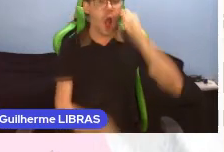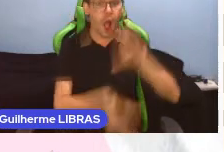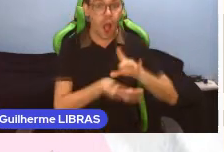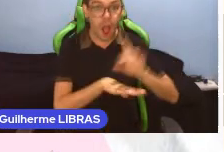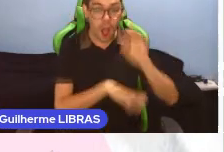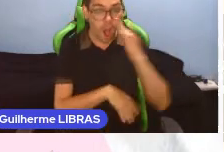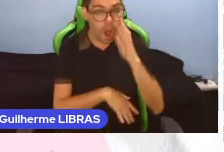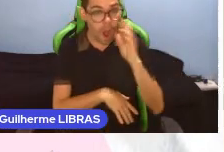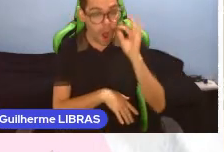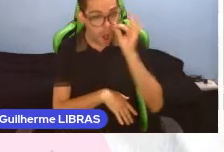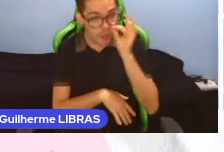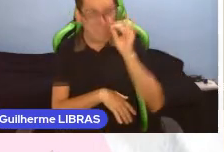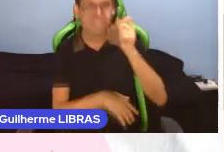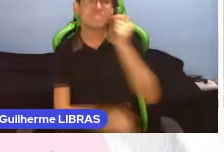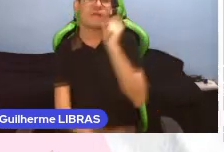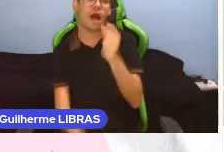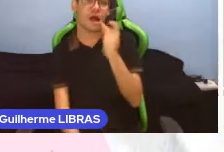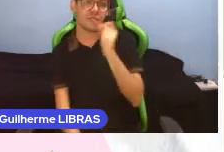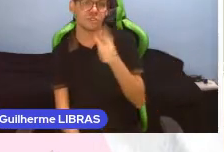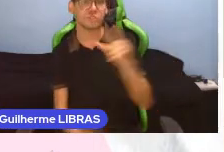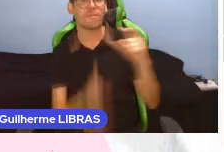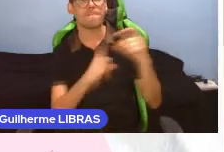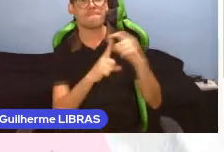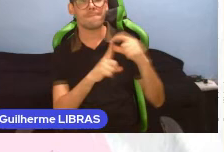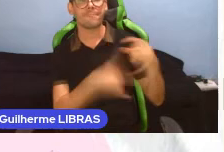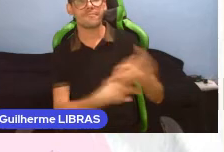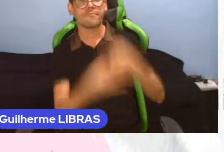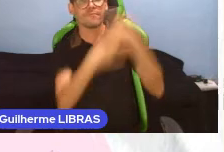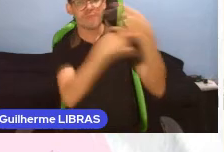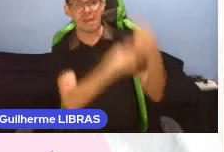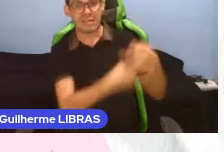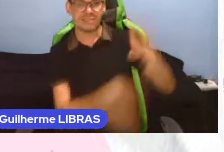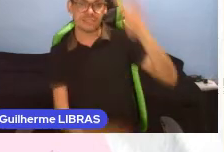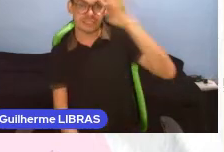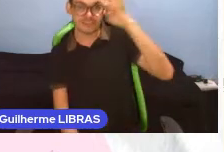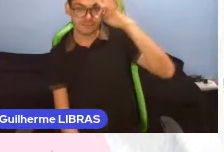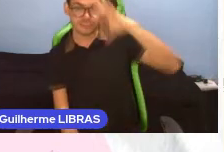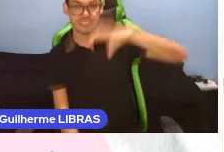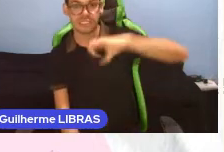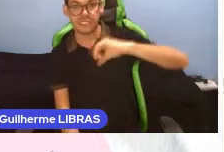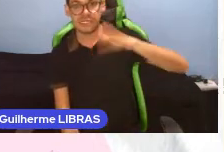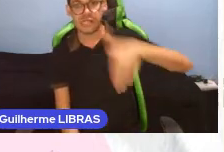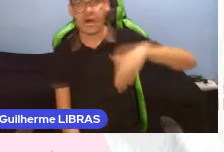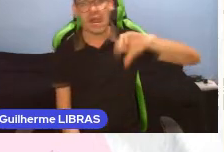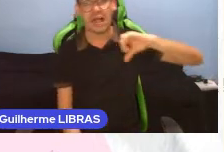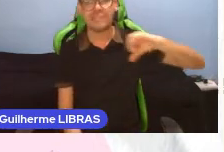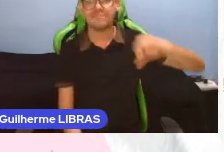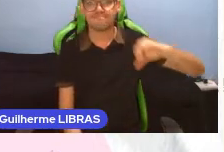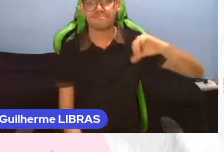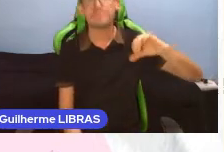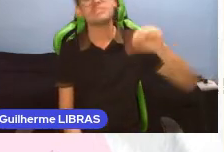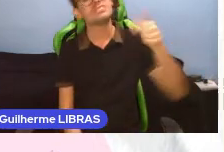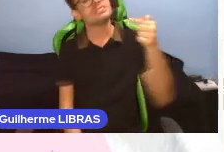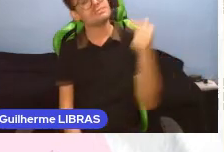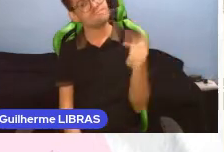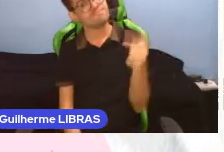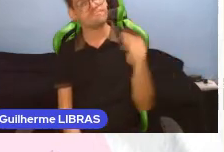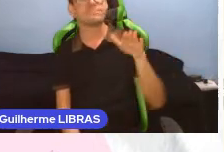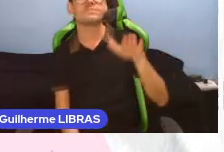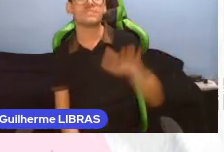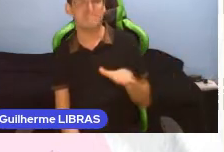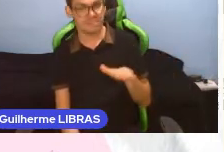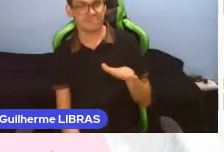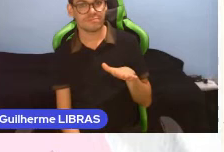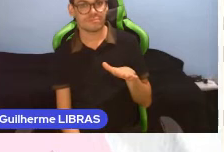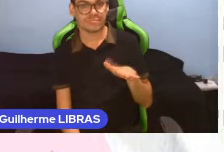Nele está escrito live, quarta, nove, barra, nove, né? Nove de setembro, às